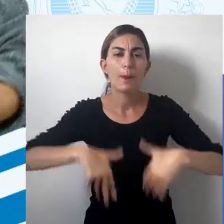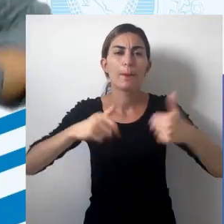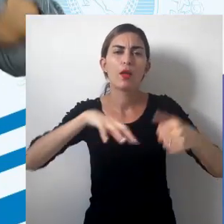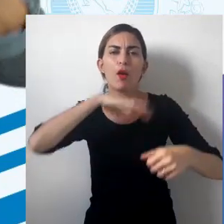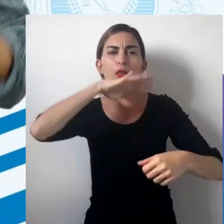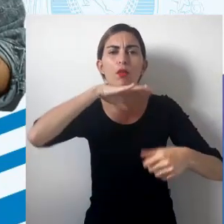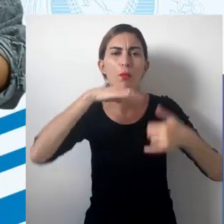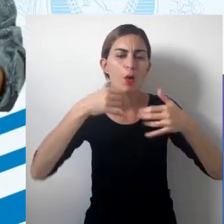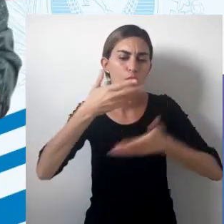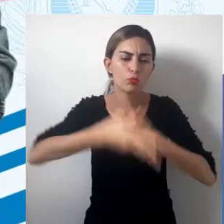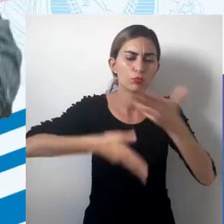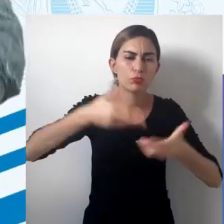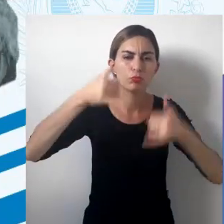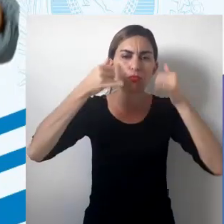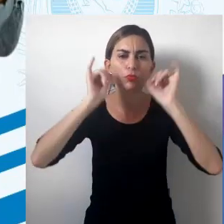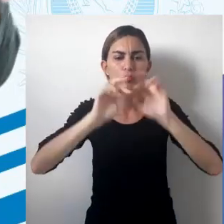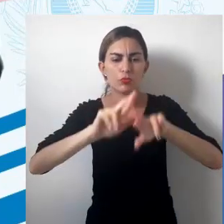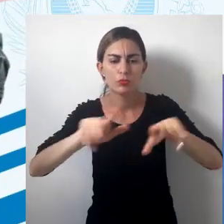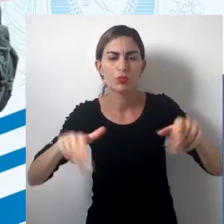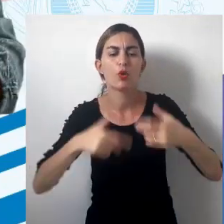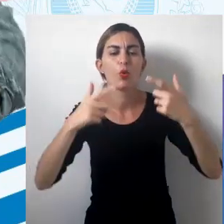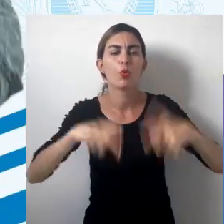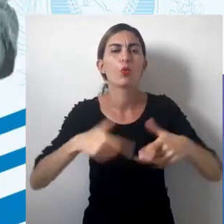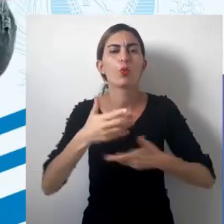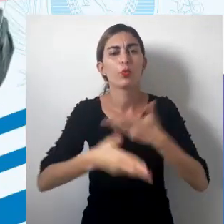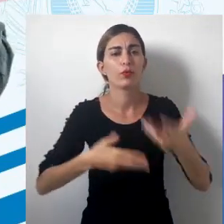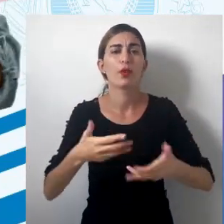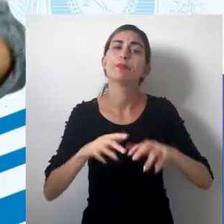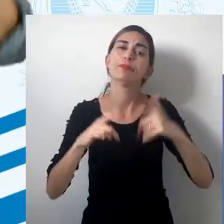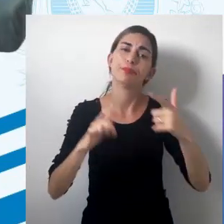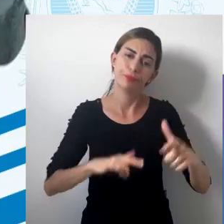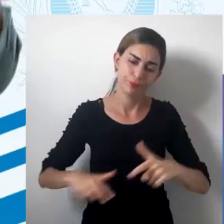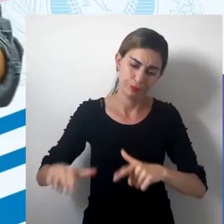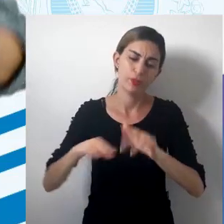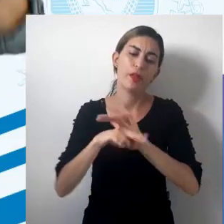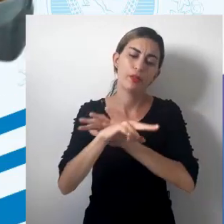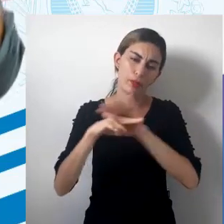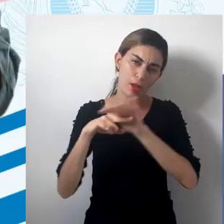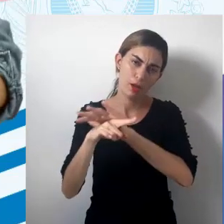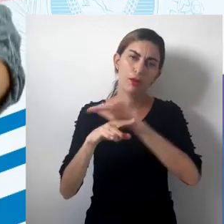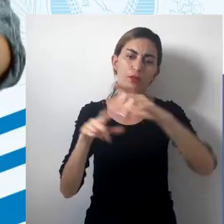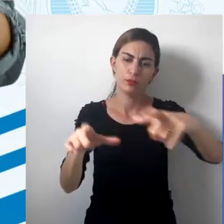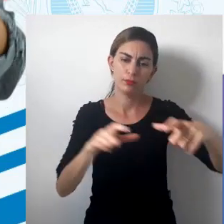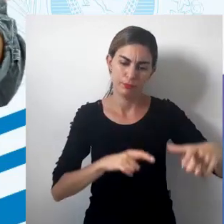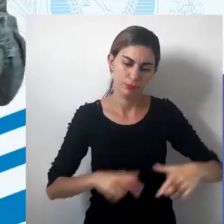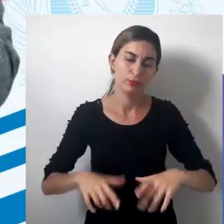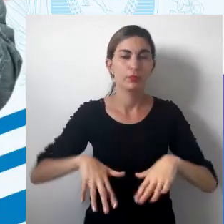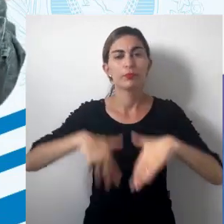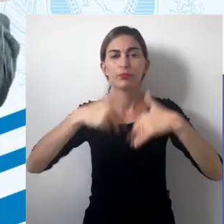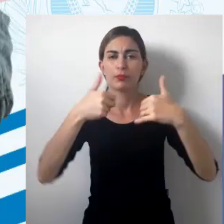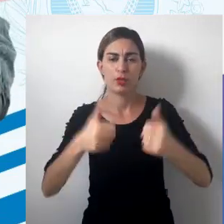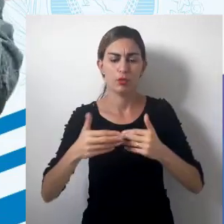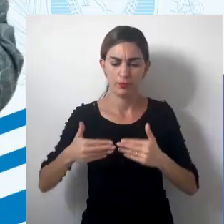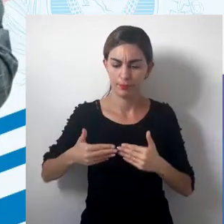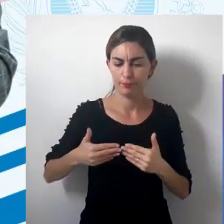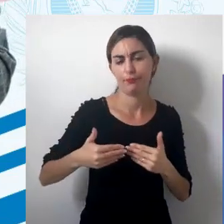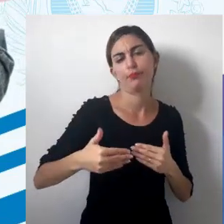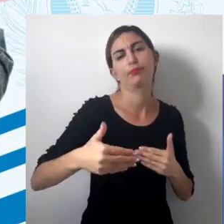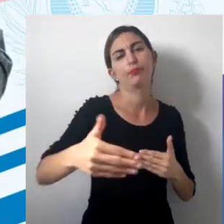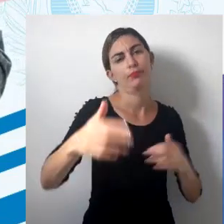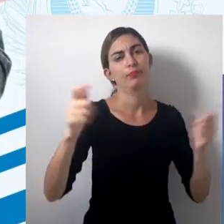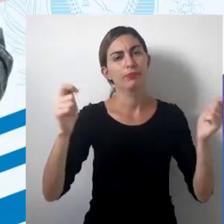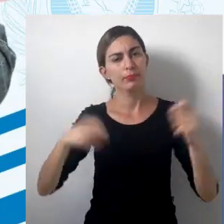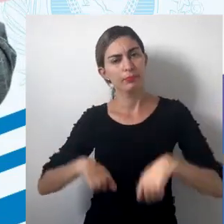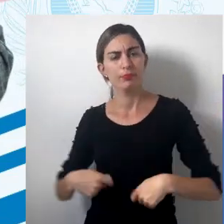a cartografia, então, ela partia para um processo de análise desse espaço e, a partir daí, ela